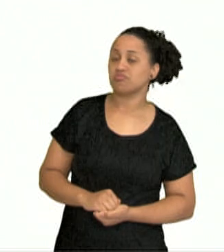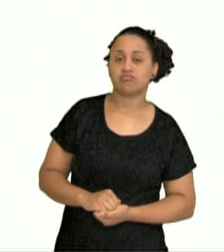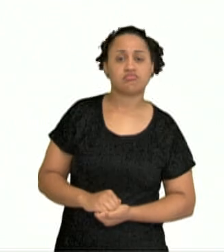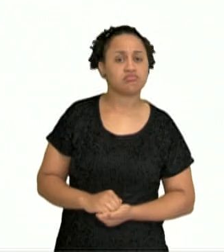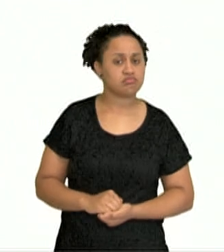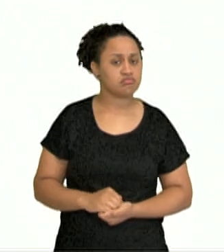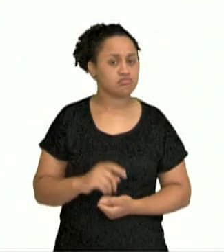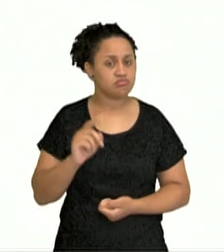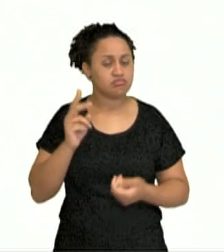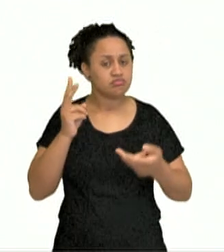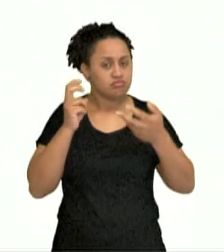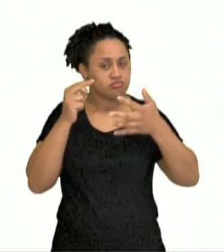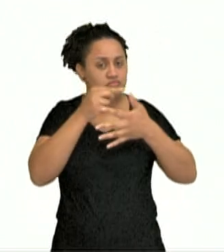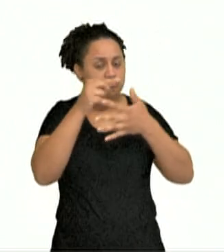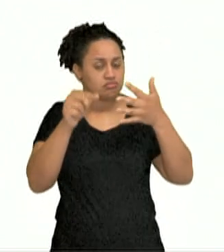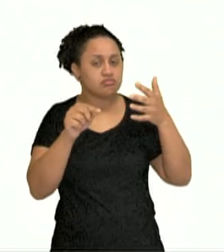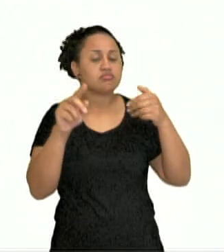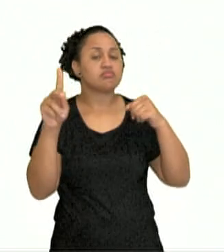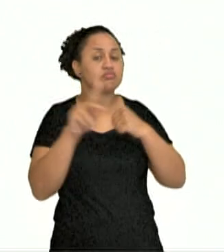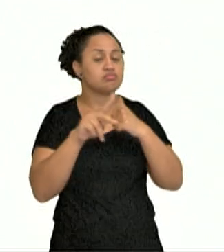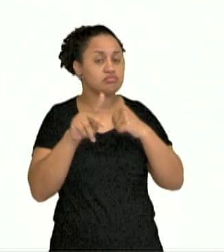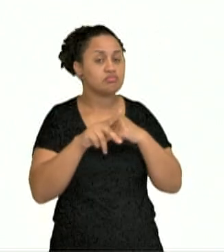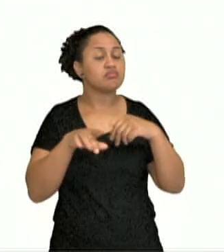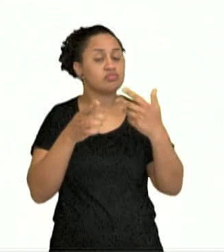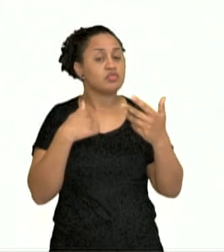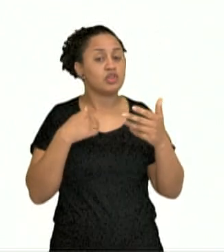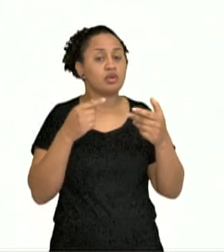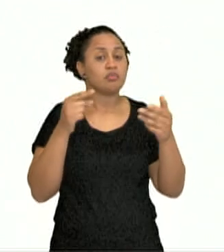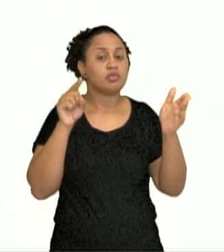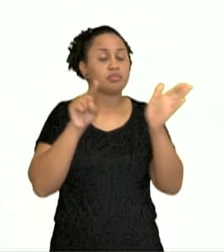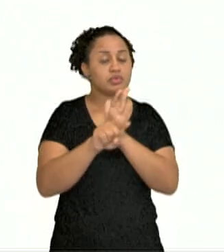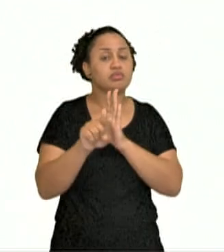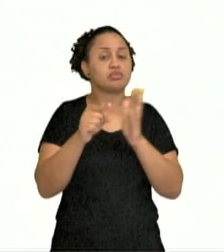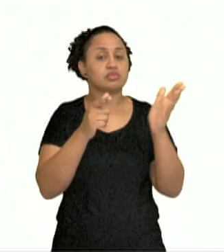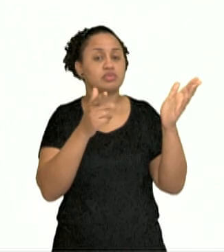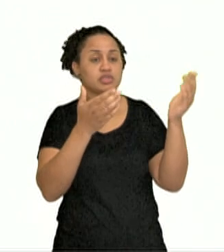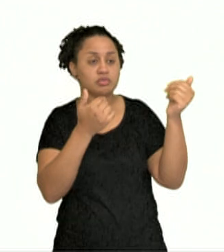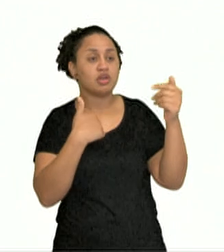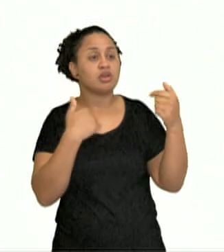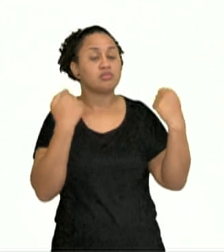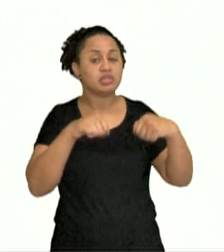Então, para fazer perguntas em espanhol, eu preciso utilizar esses pronomes, ok?